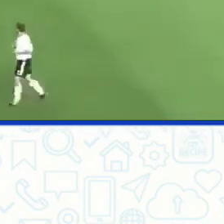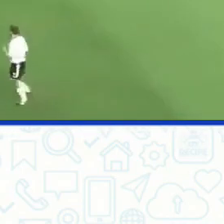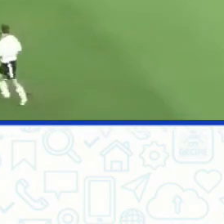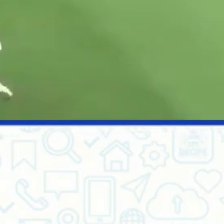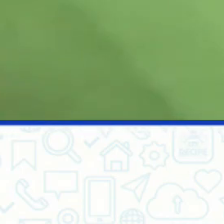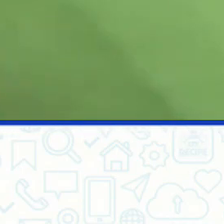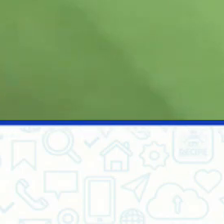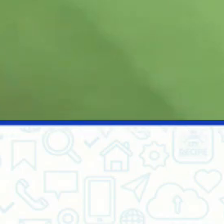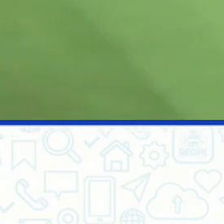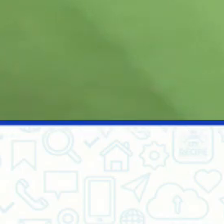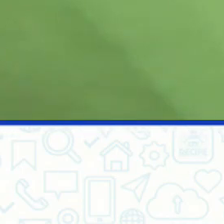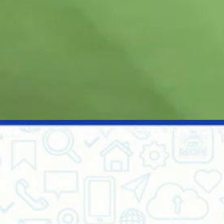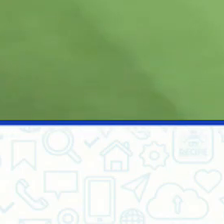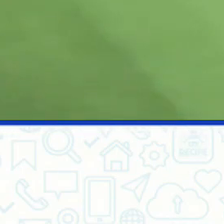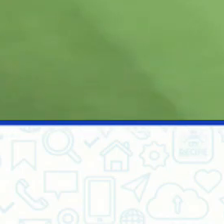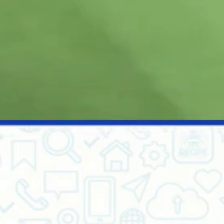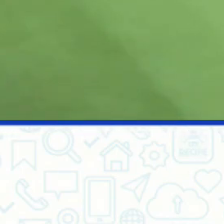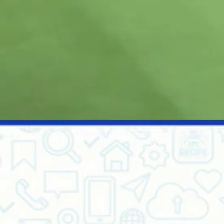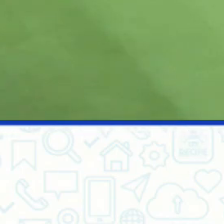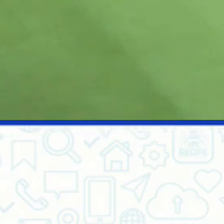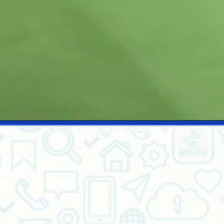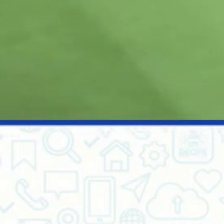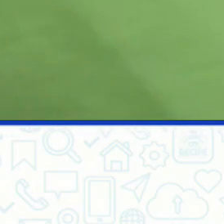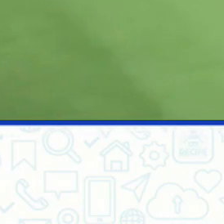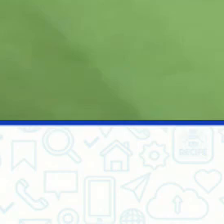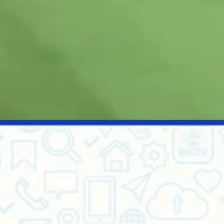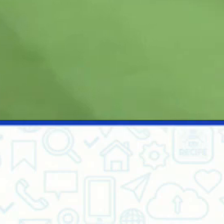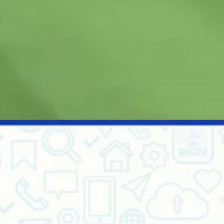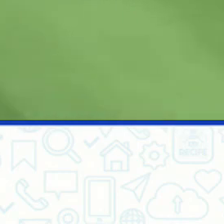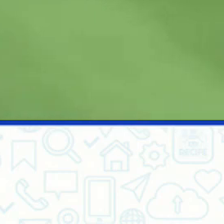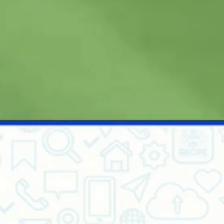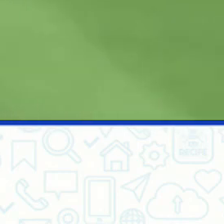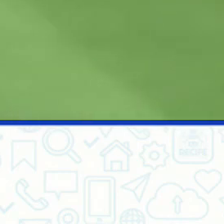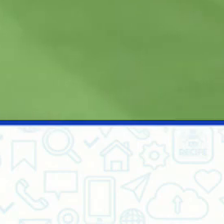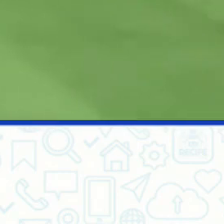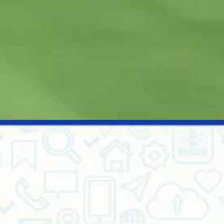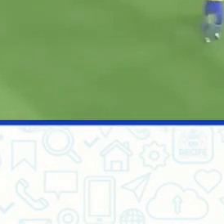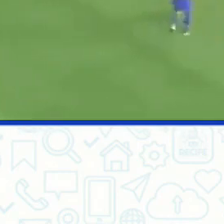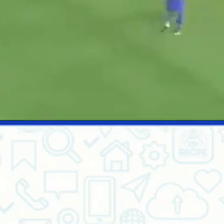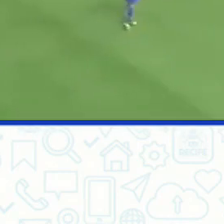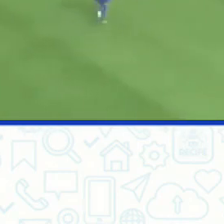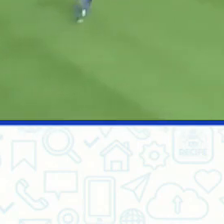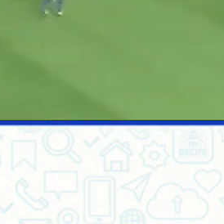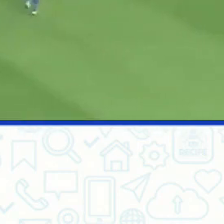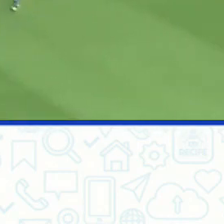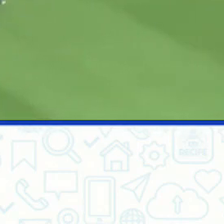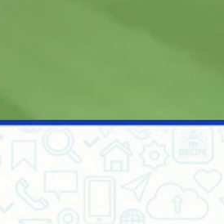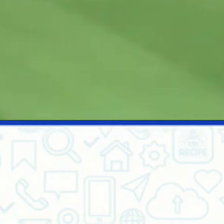Lançamento pra Rivaldo. Outra vez o Raman não tira de cabeça, Rivaldo precisa entrar em campo, precisa jogar.